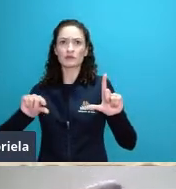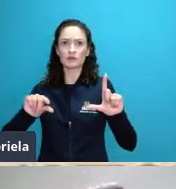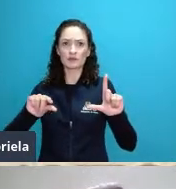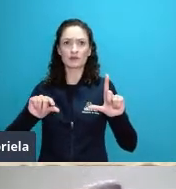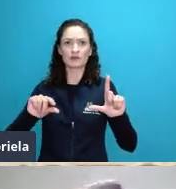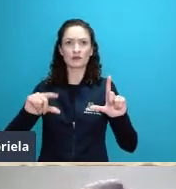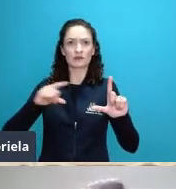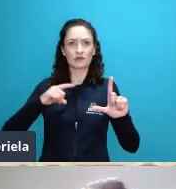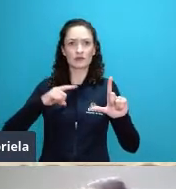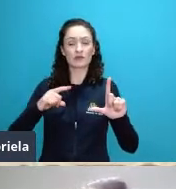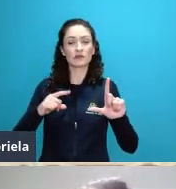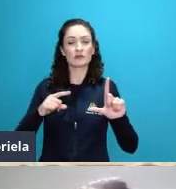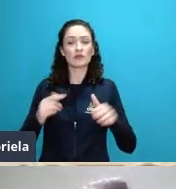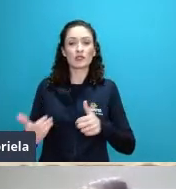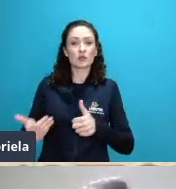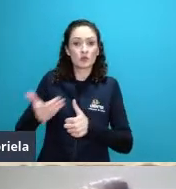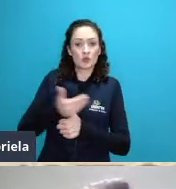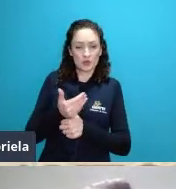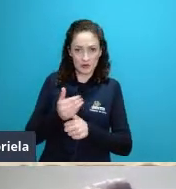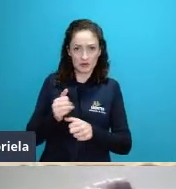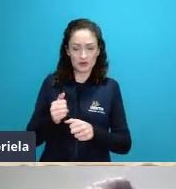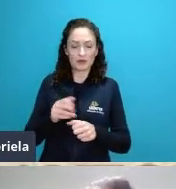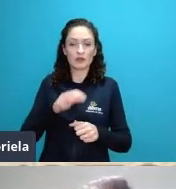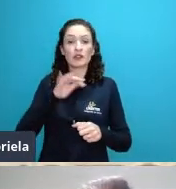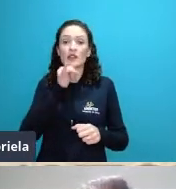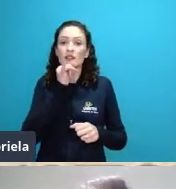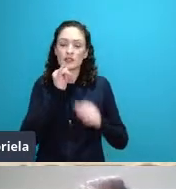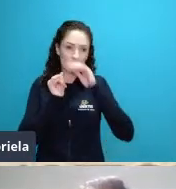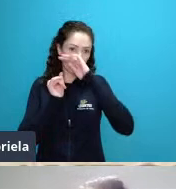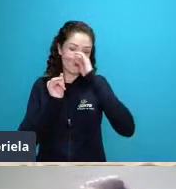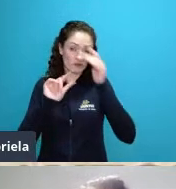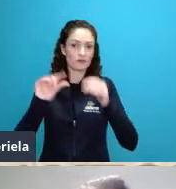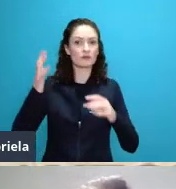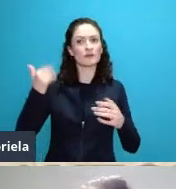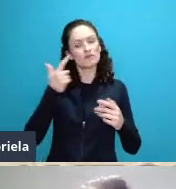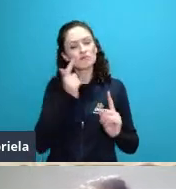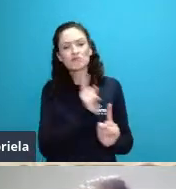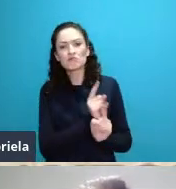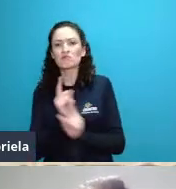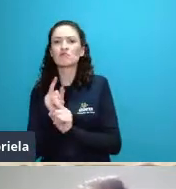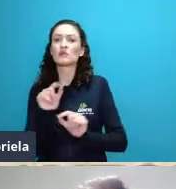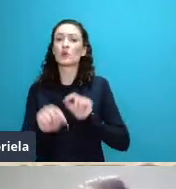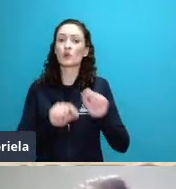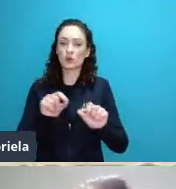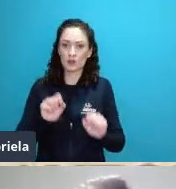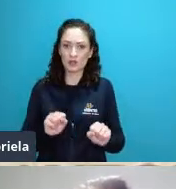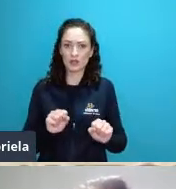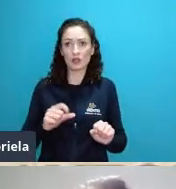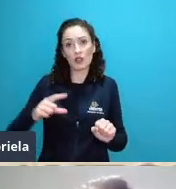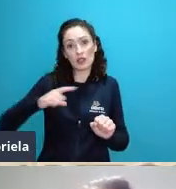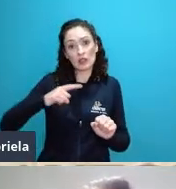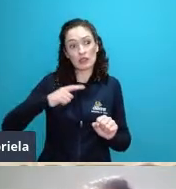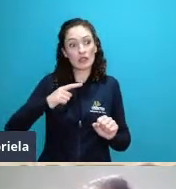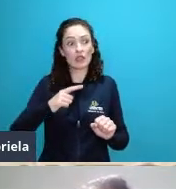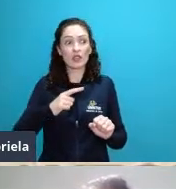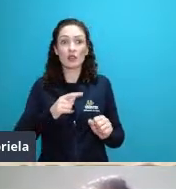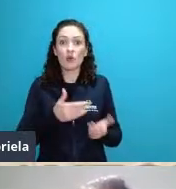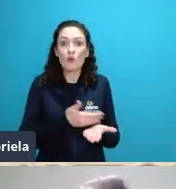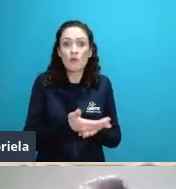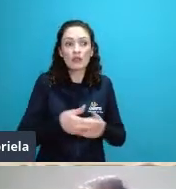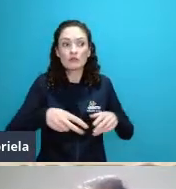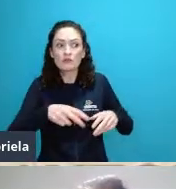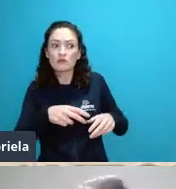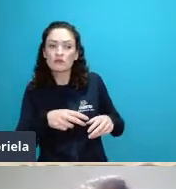recentemente no tempo quando acontece o estabelecimento de novas populações de espécies pioneiras a produtividade